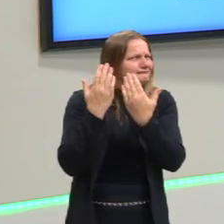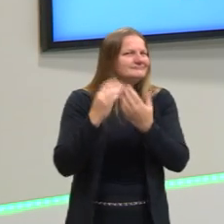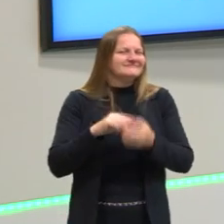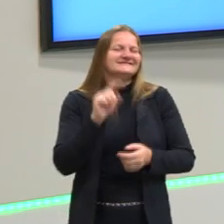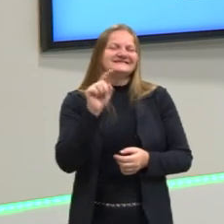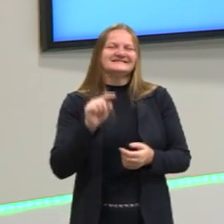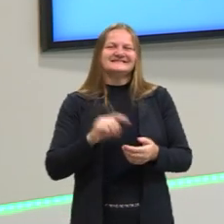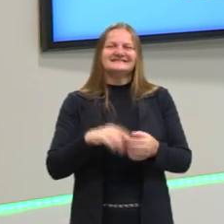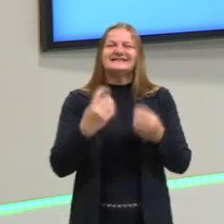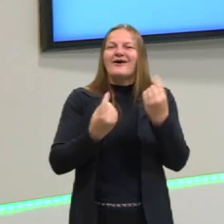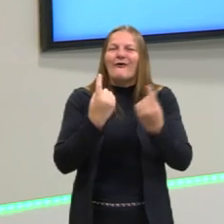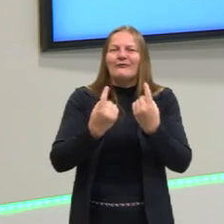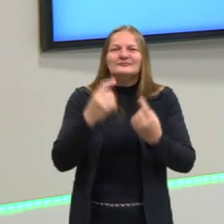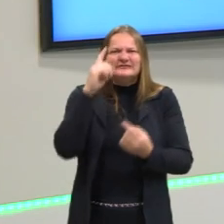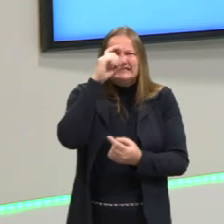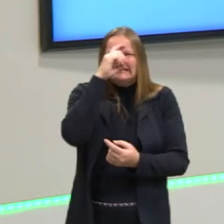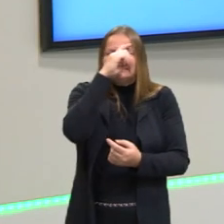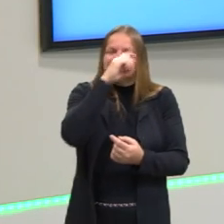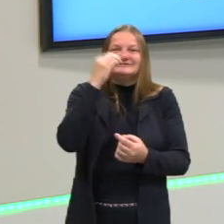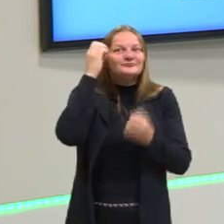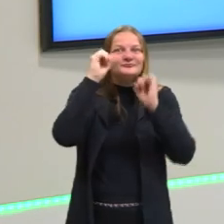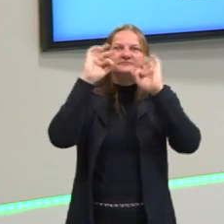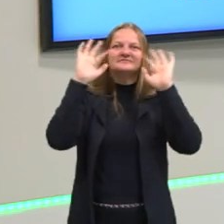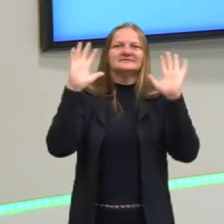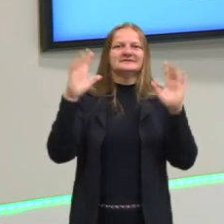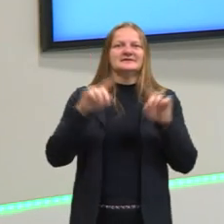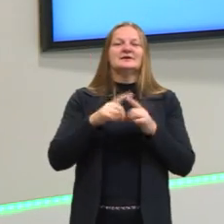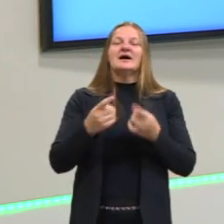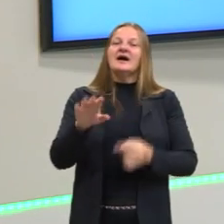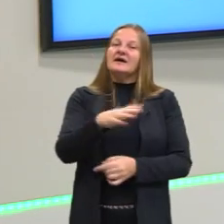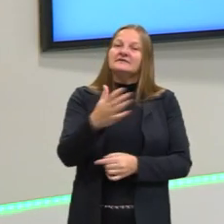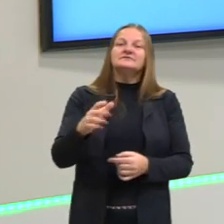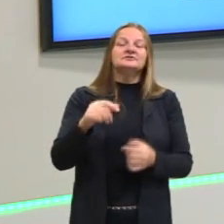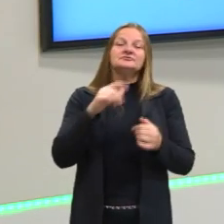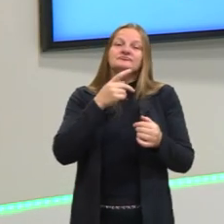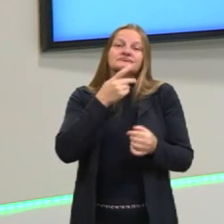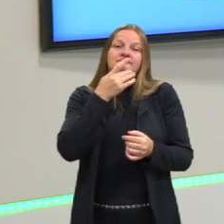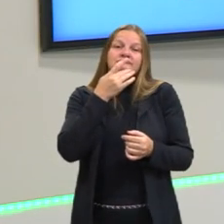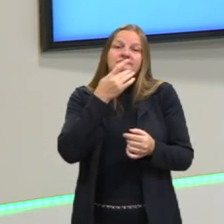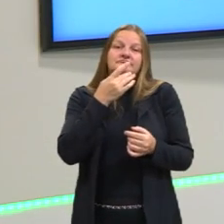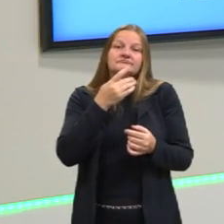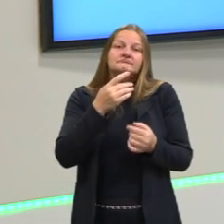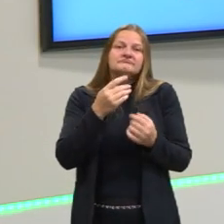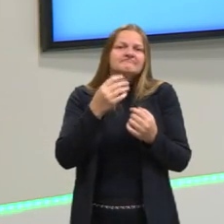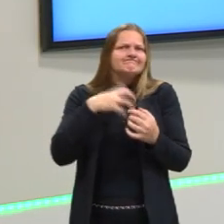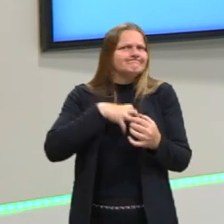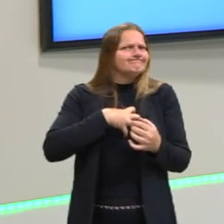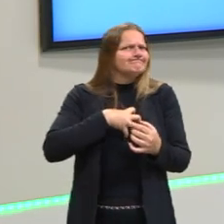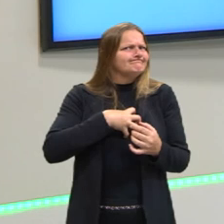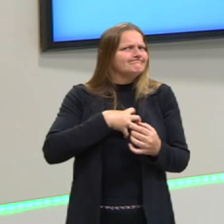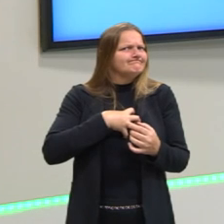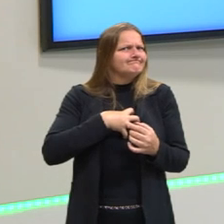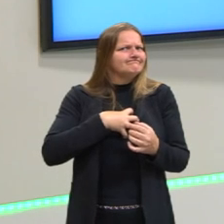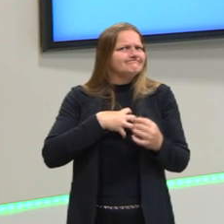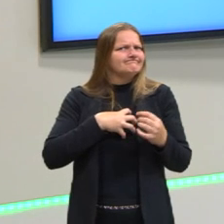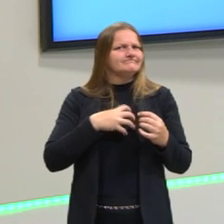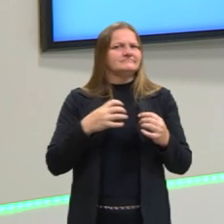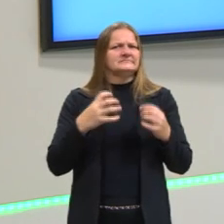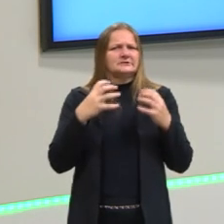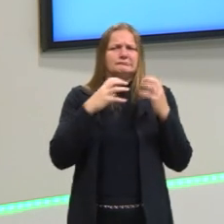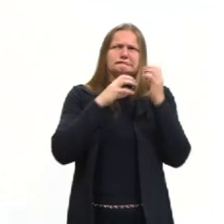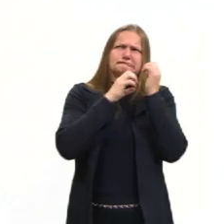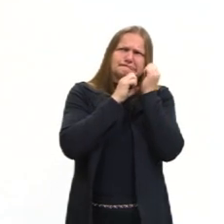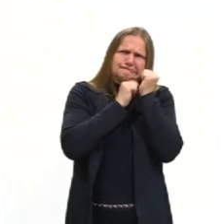muitos alunos têm muita dificuldade em relação a isso, e, às vezes, acabam até por se frustrar. E aqui eu trouxe essa